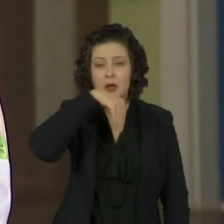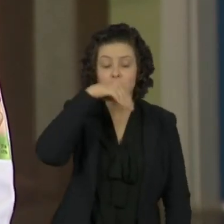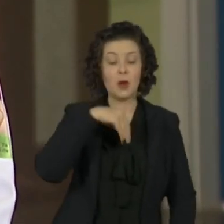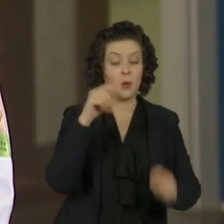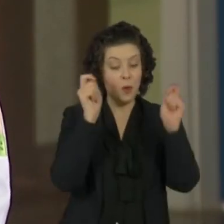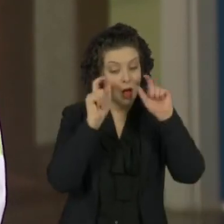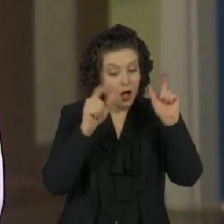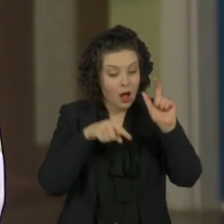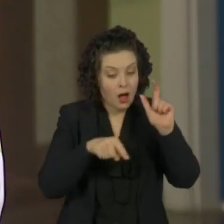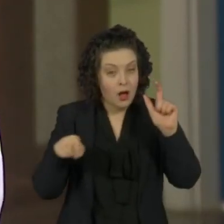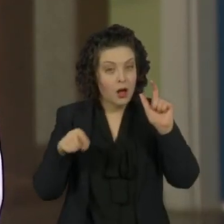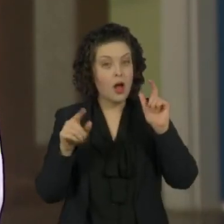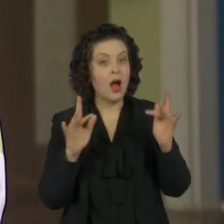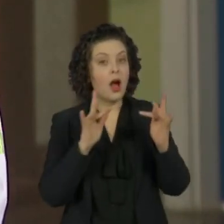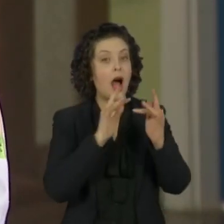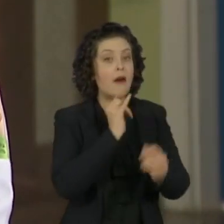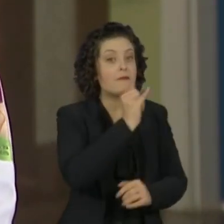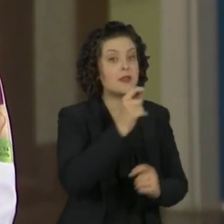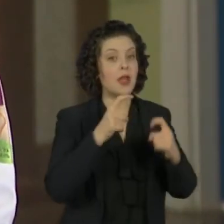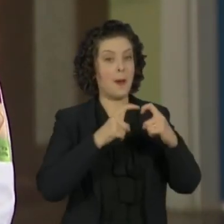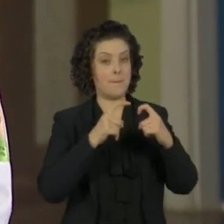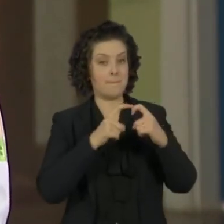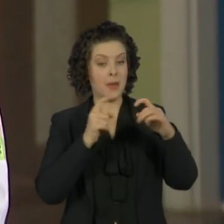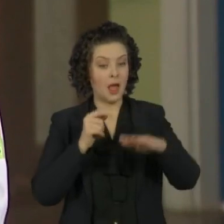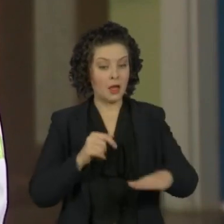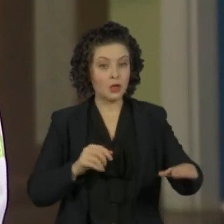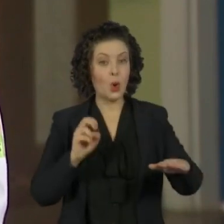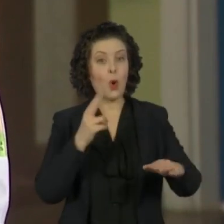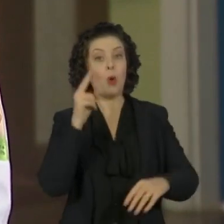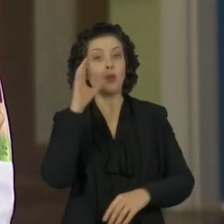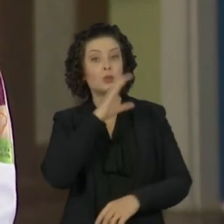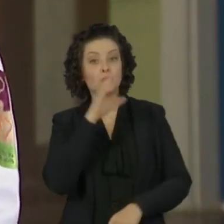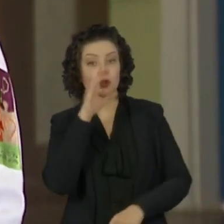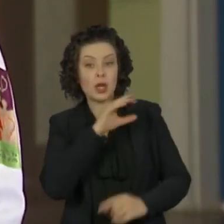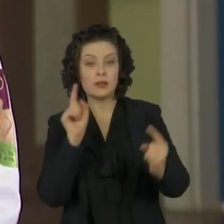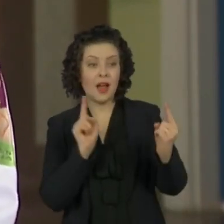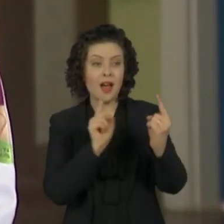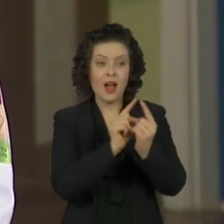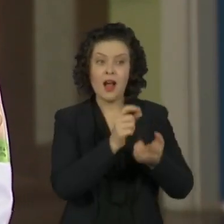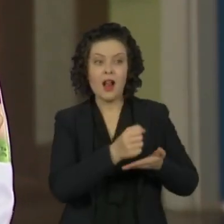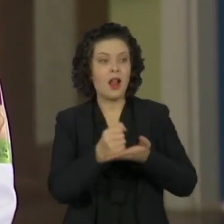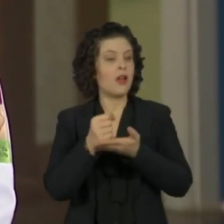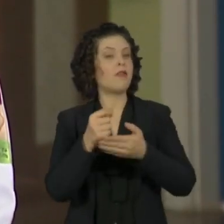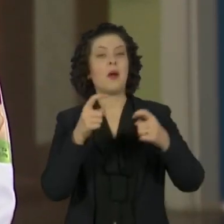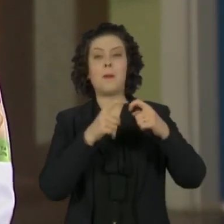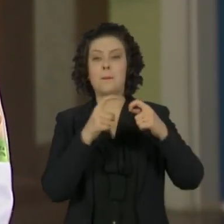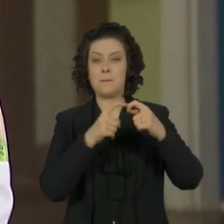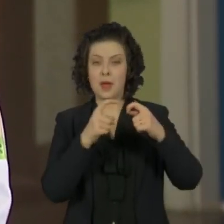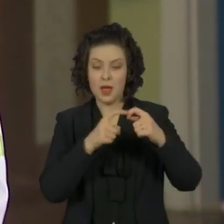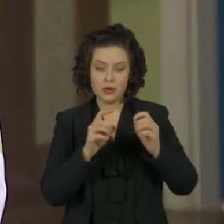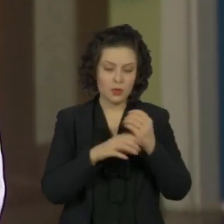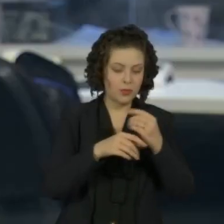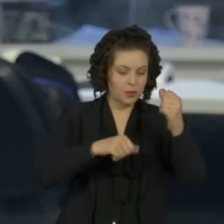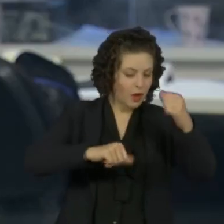alerta para entrar em contato com o pediatra ou ir em emergência e colher os primeiros exames para a gente avaliar.